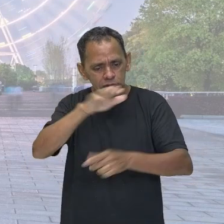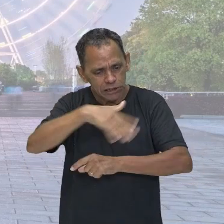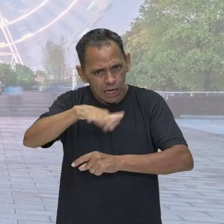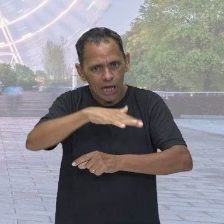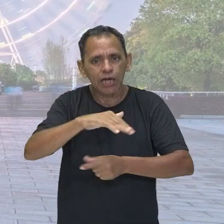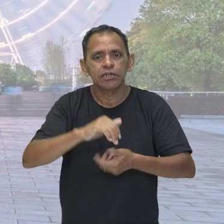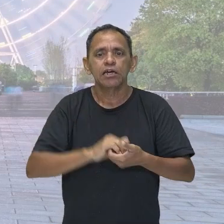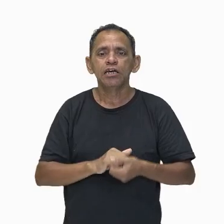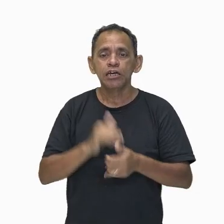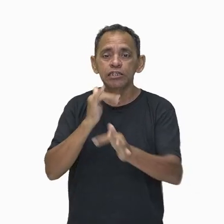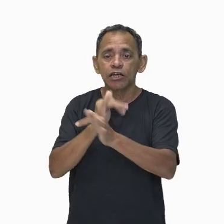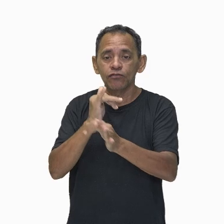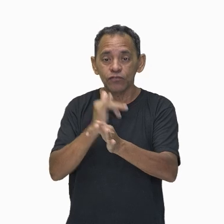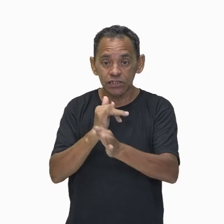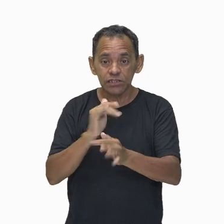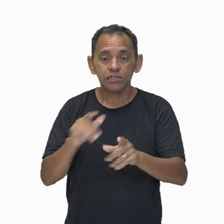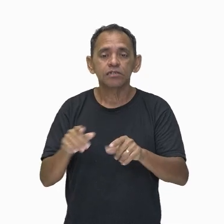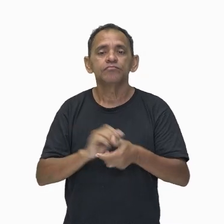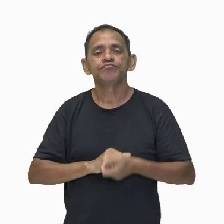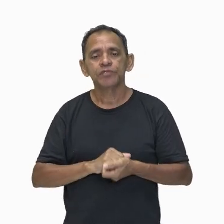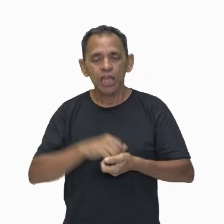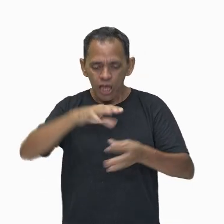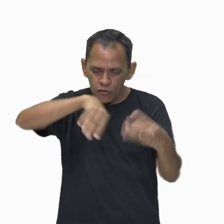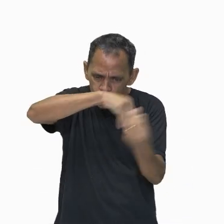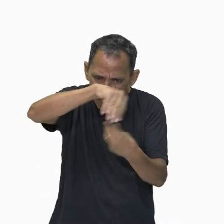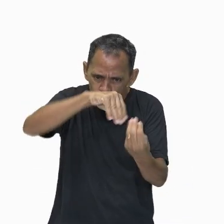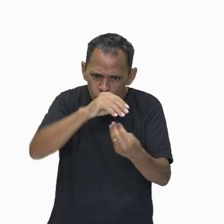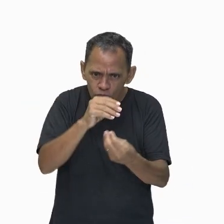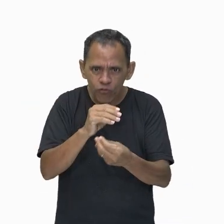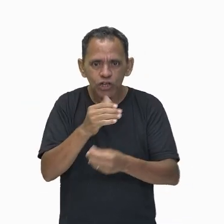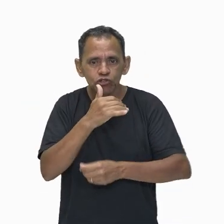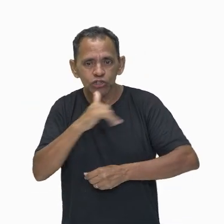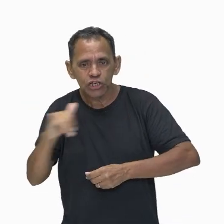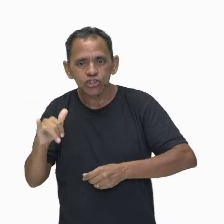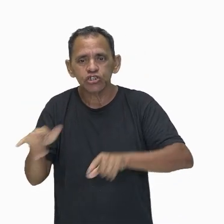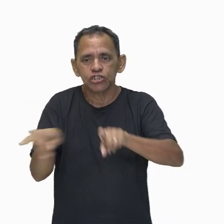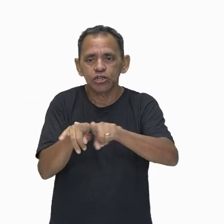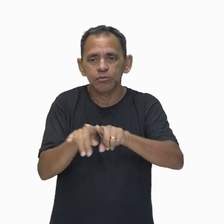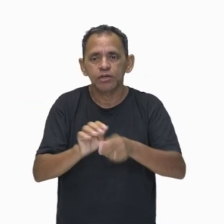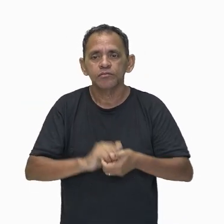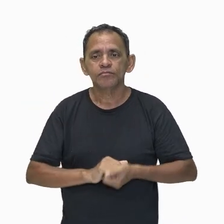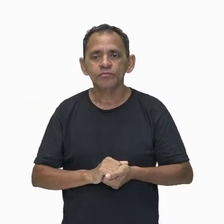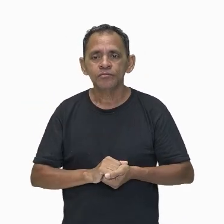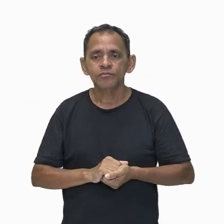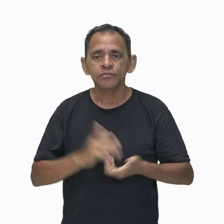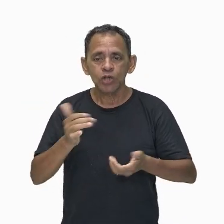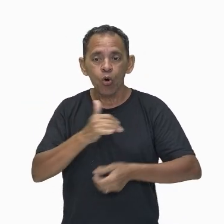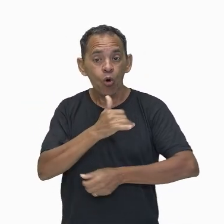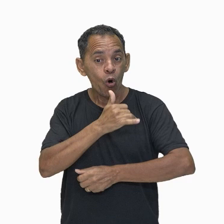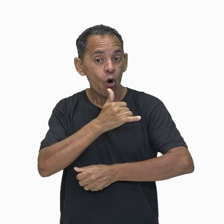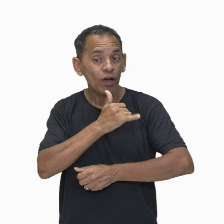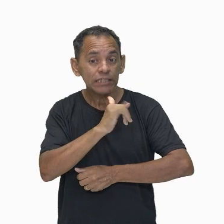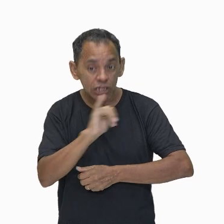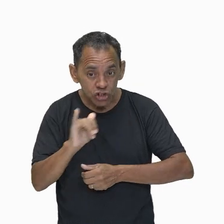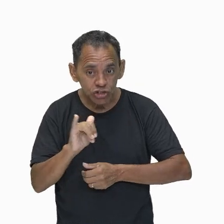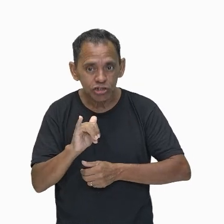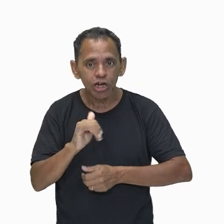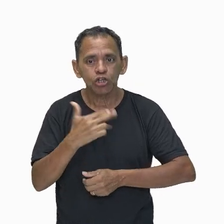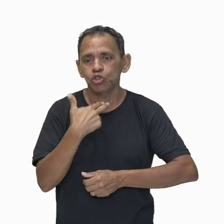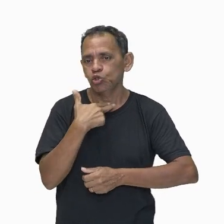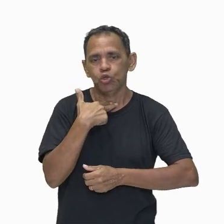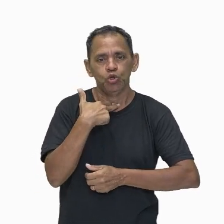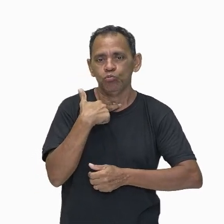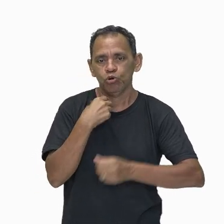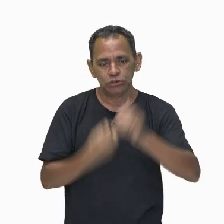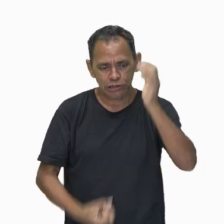pessoal? Dá só uma olhada. A energia, ela não pode ser criada e nem pode ser destruída.